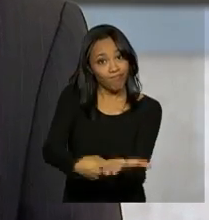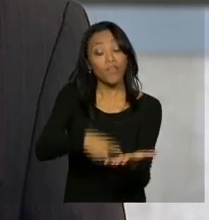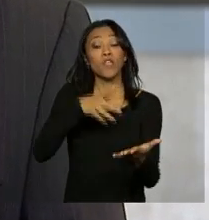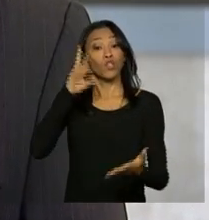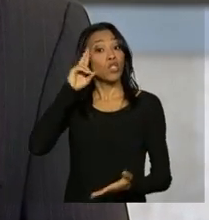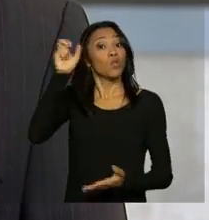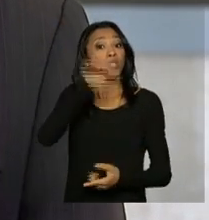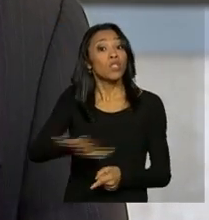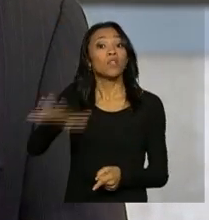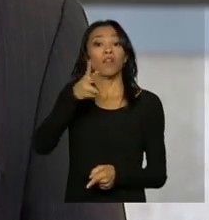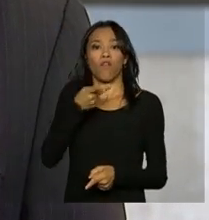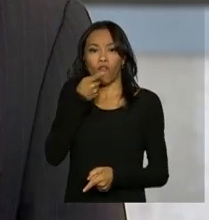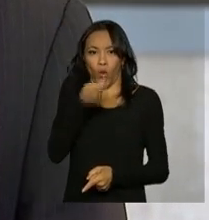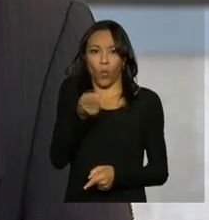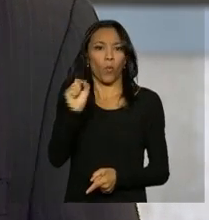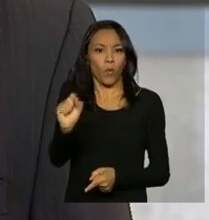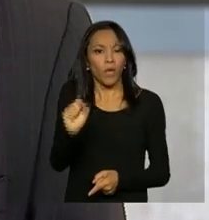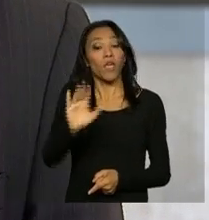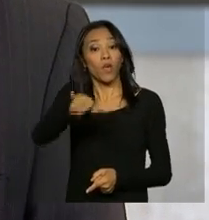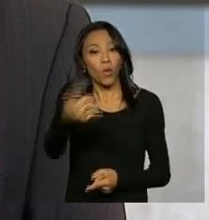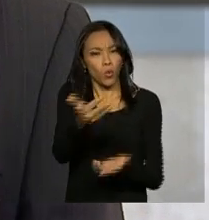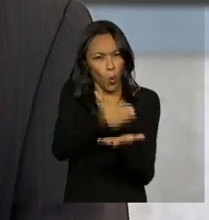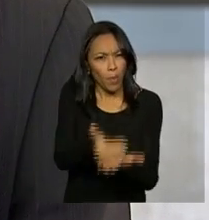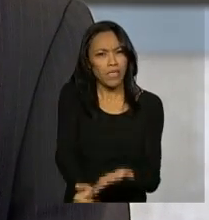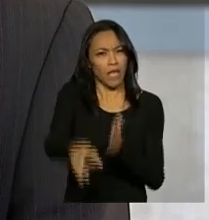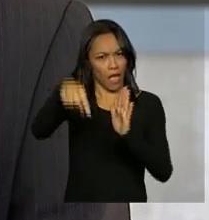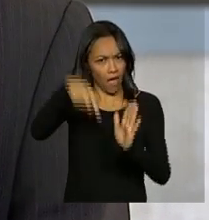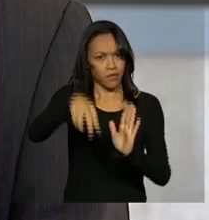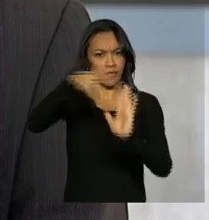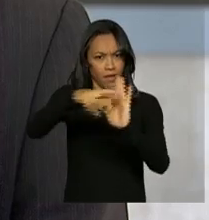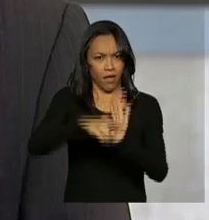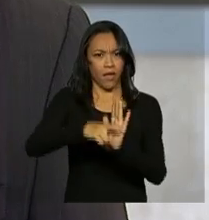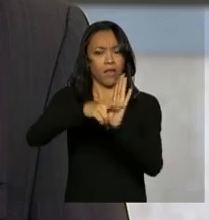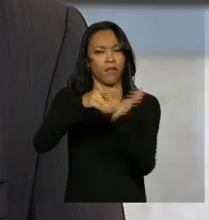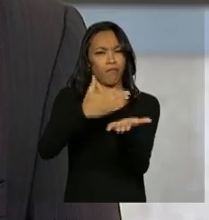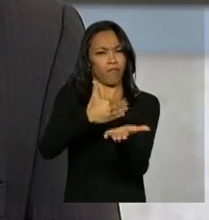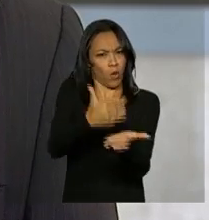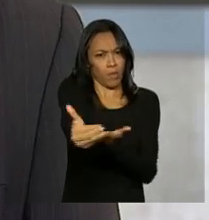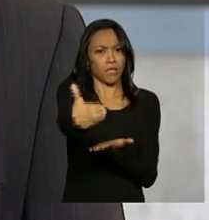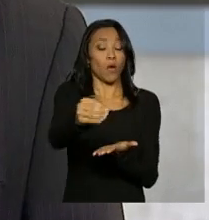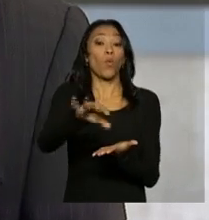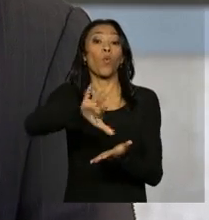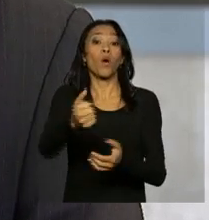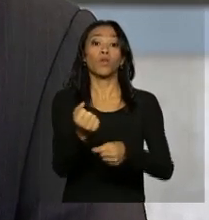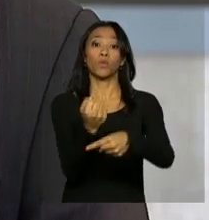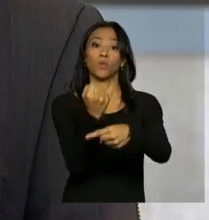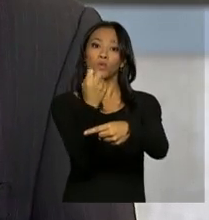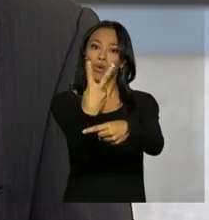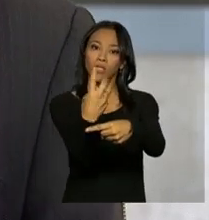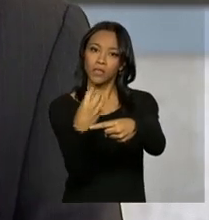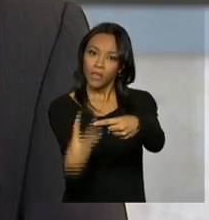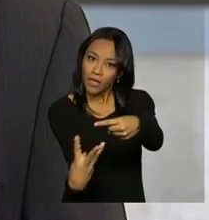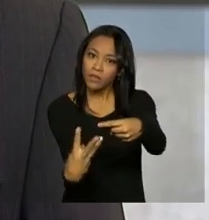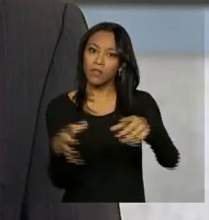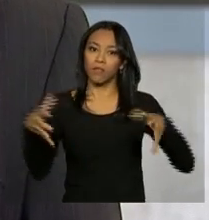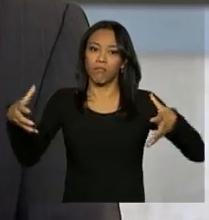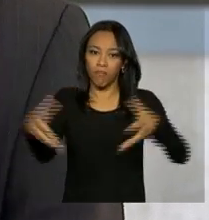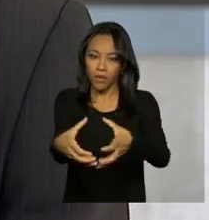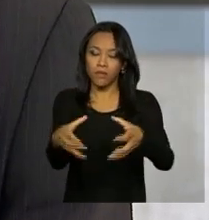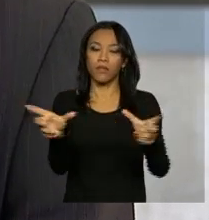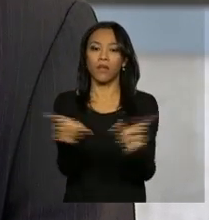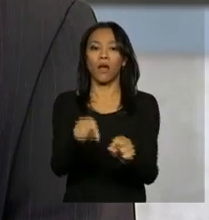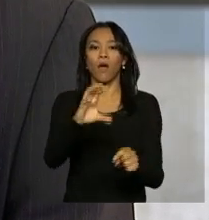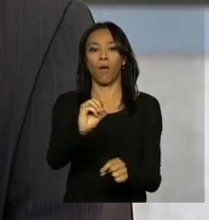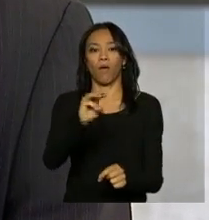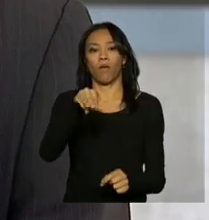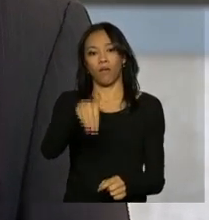Azevedo, estima que quando entrar em vigor esse tratado, o que vai acontecer quando dois terços dos países que integram a organização